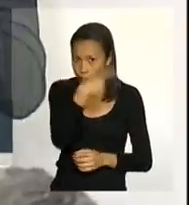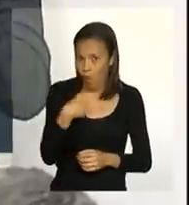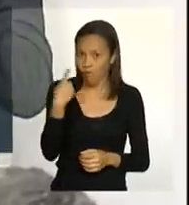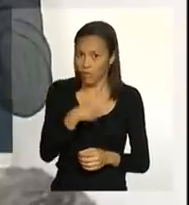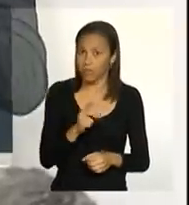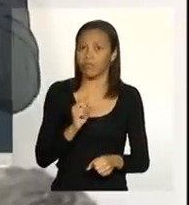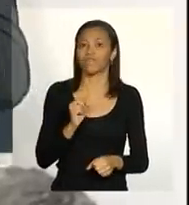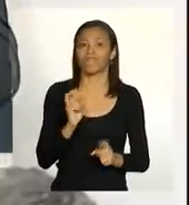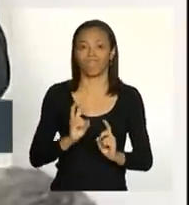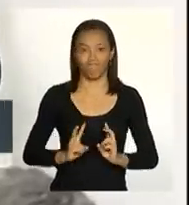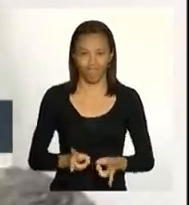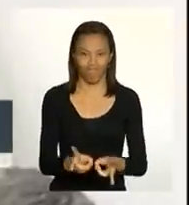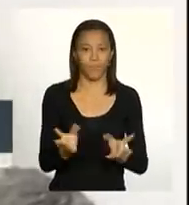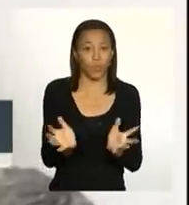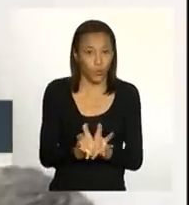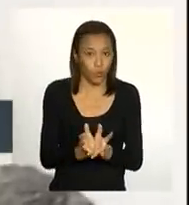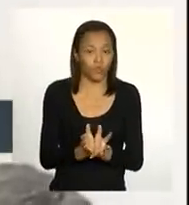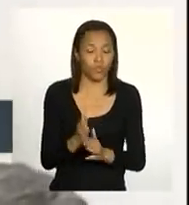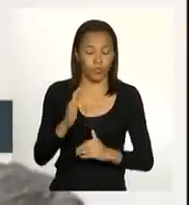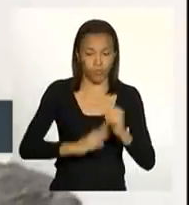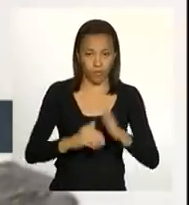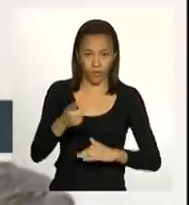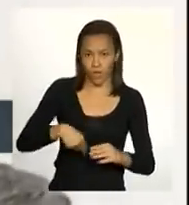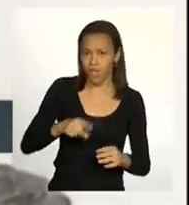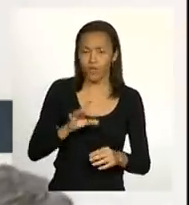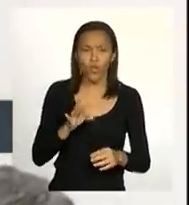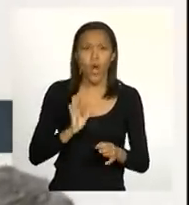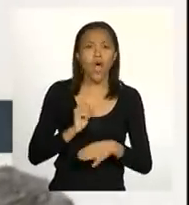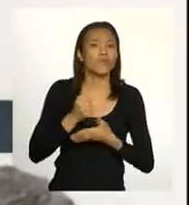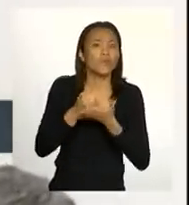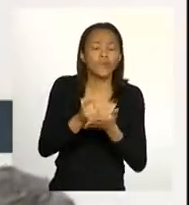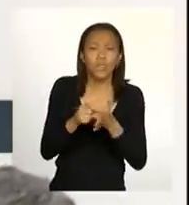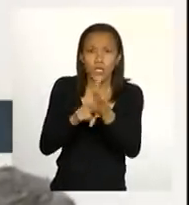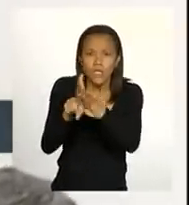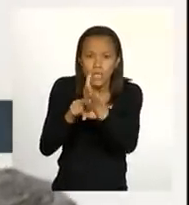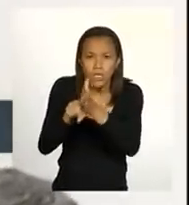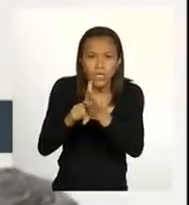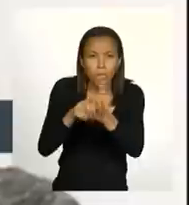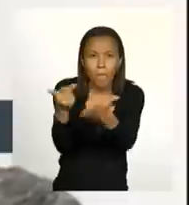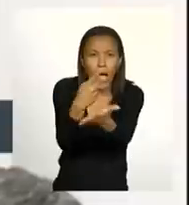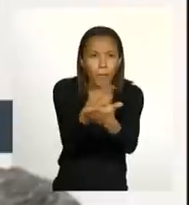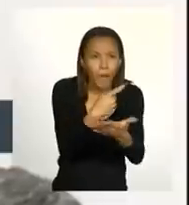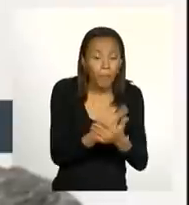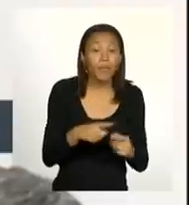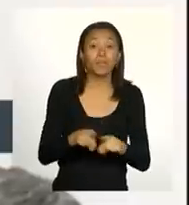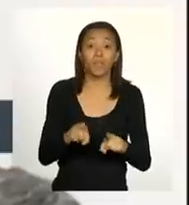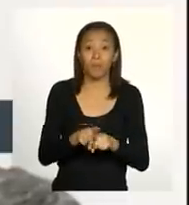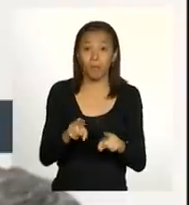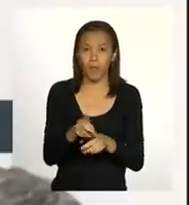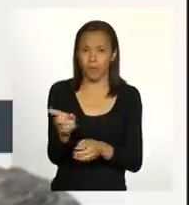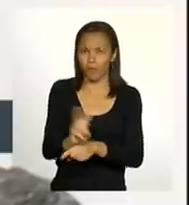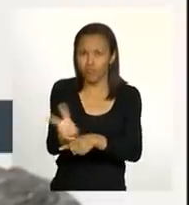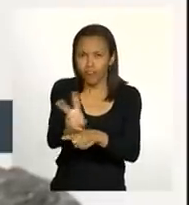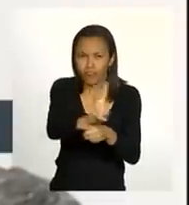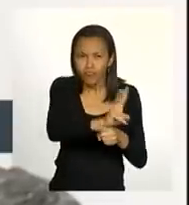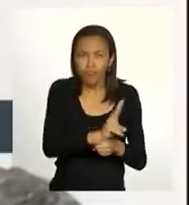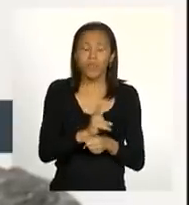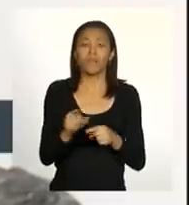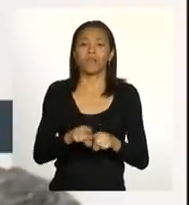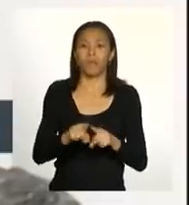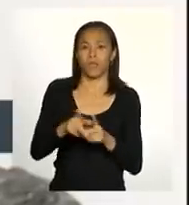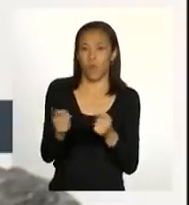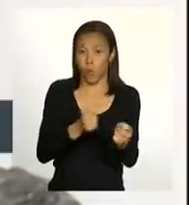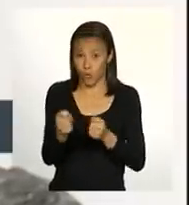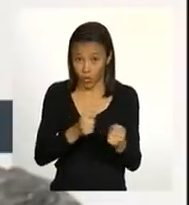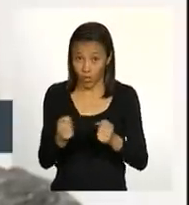equipes que ficam não só ajudando o monitoramento, a coordenação das ações, do planejamento das ações, a distribuição de